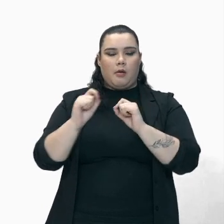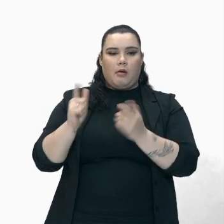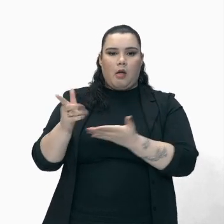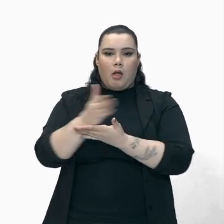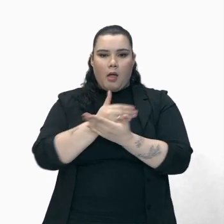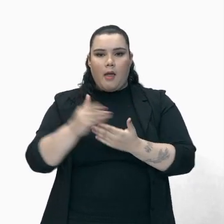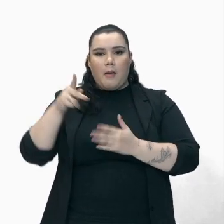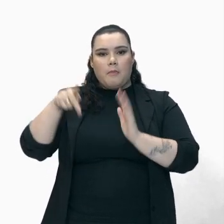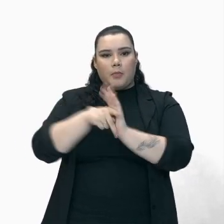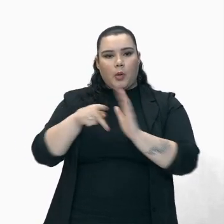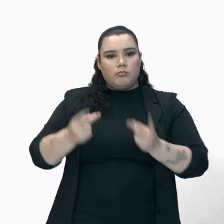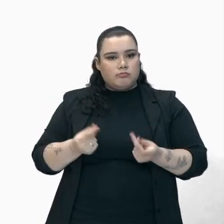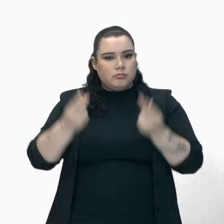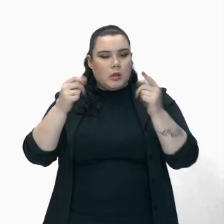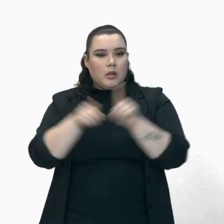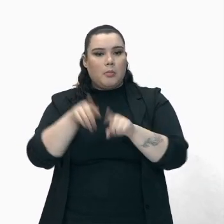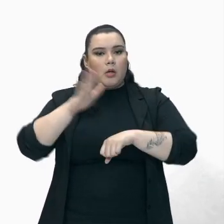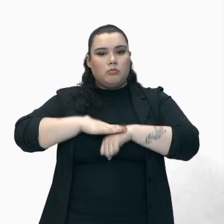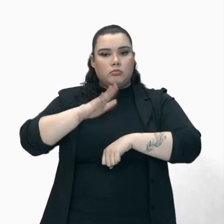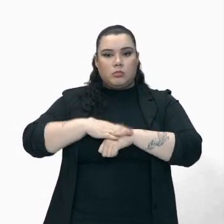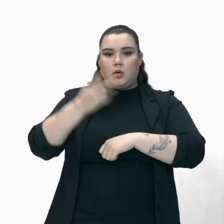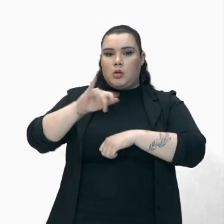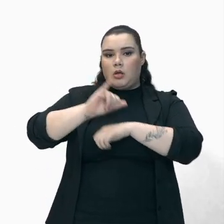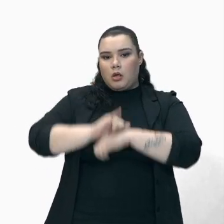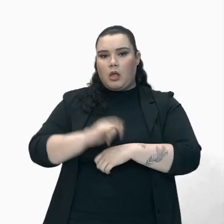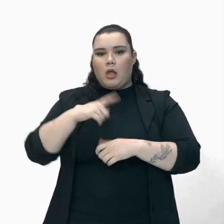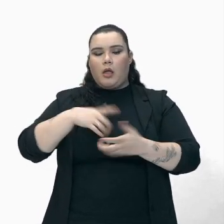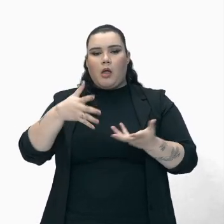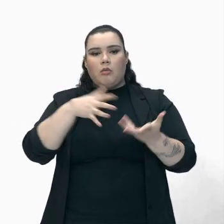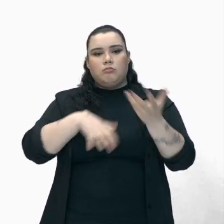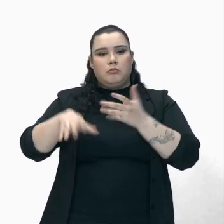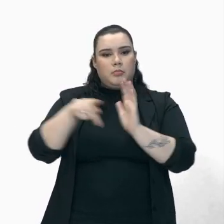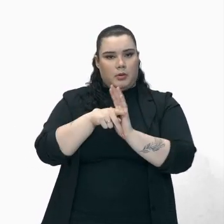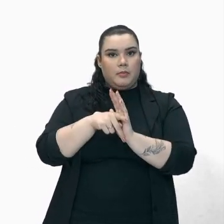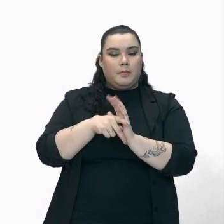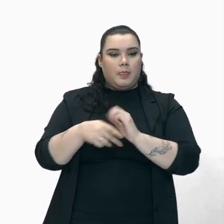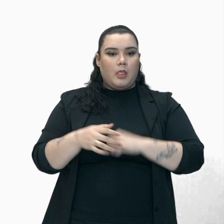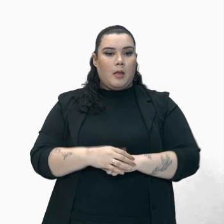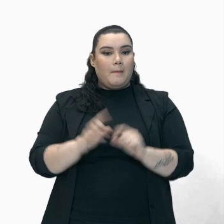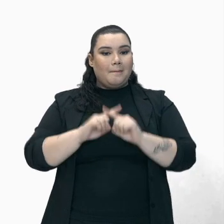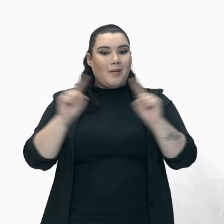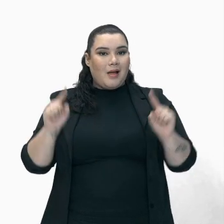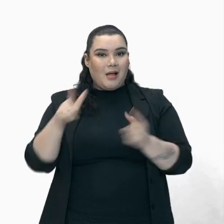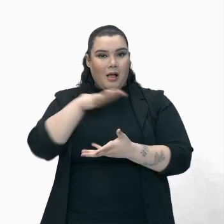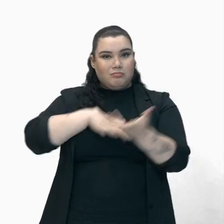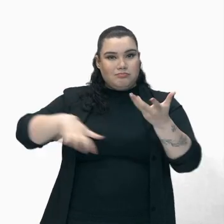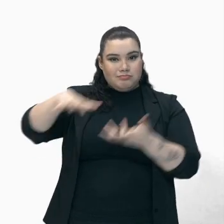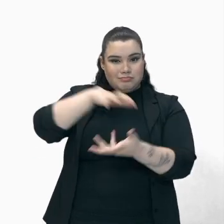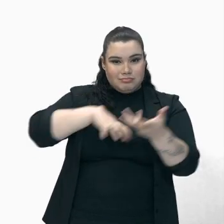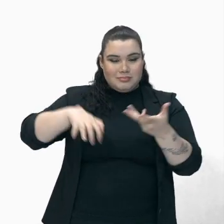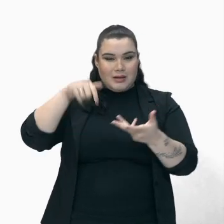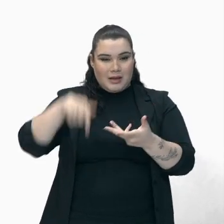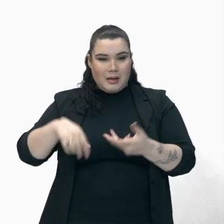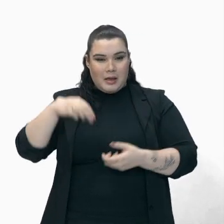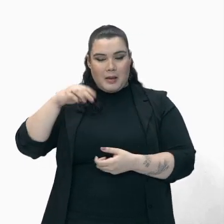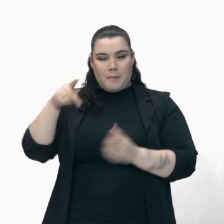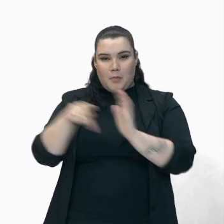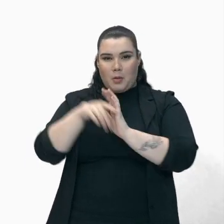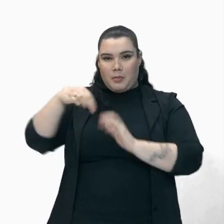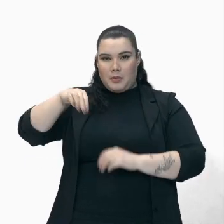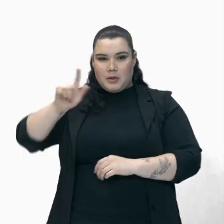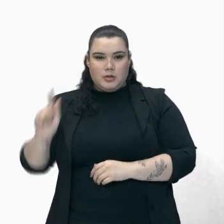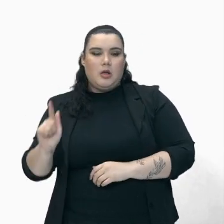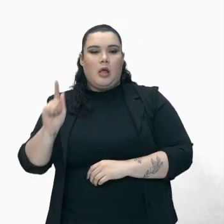profundas Na ordem social No entanto A rebelião mineira Não chegou a acontecer Alguns de seus participantes